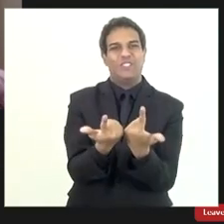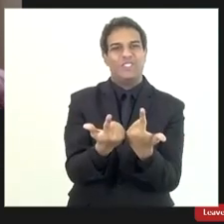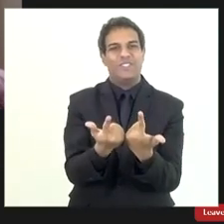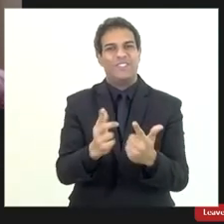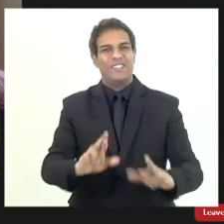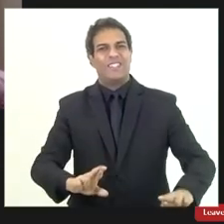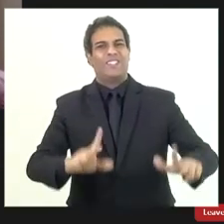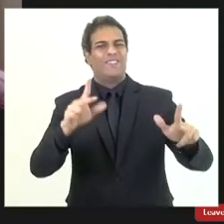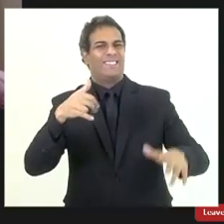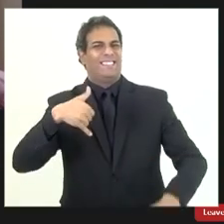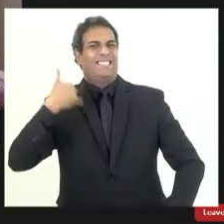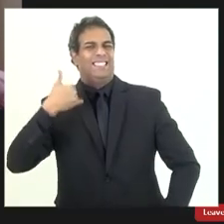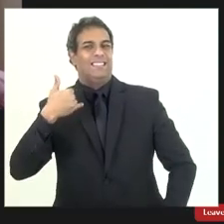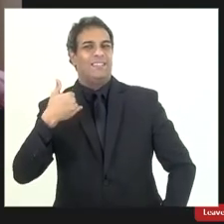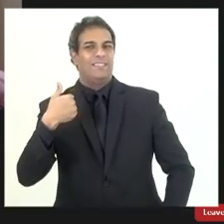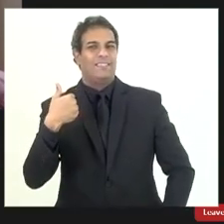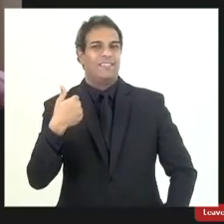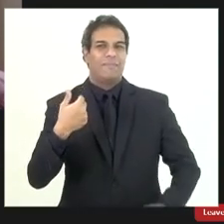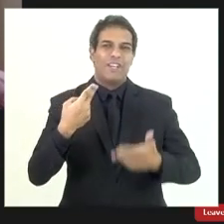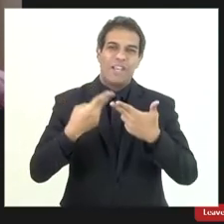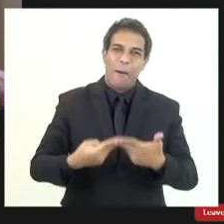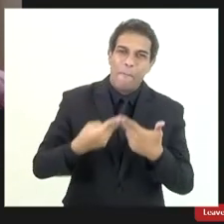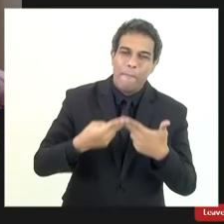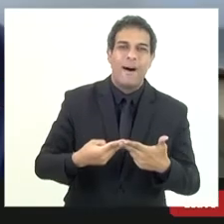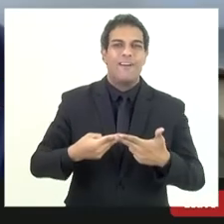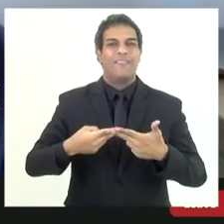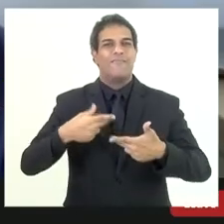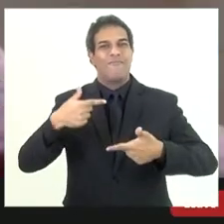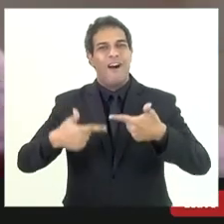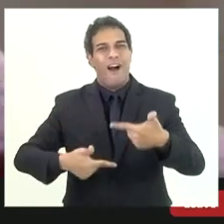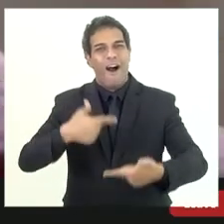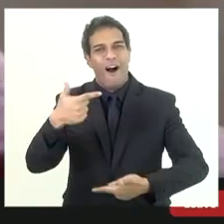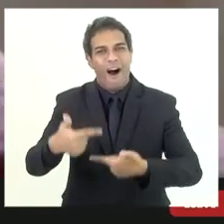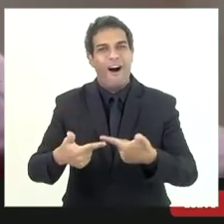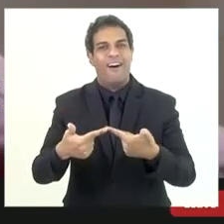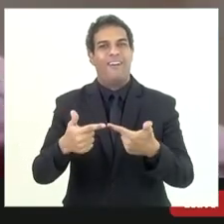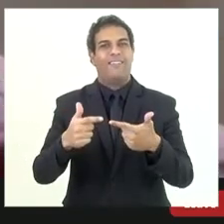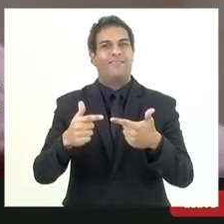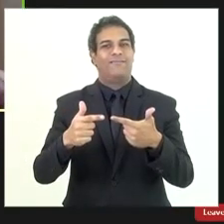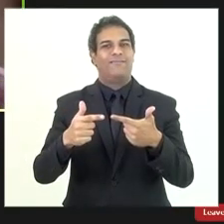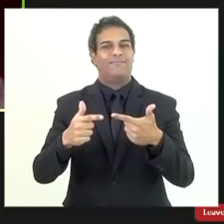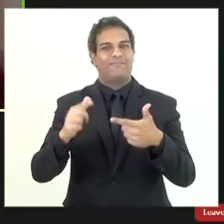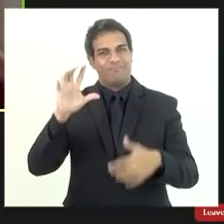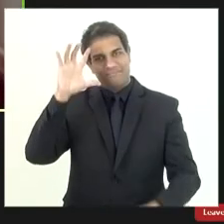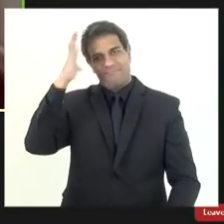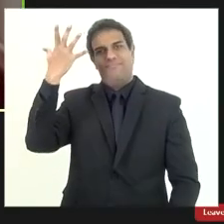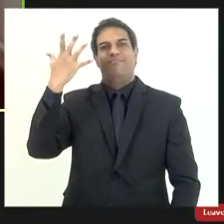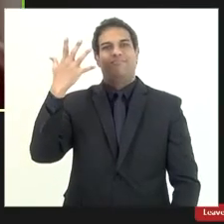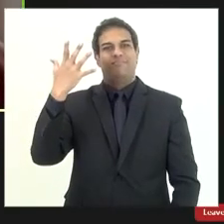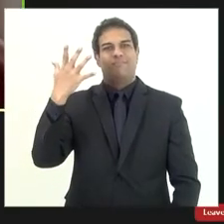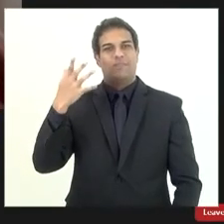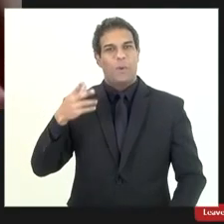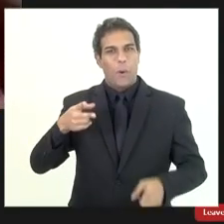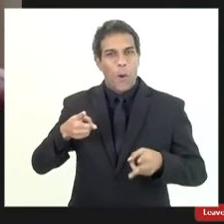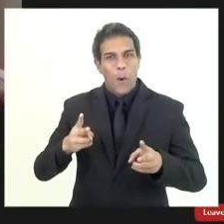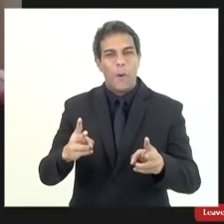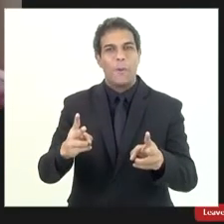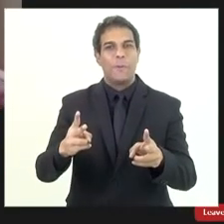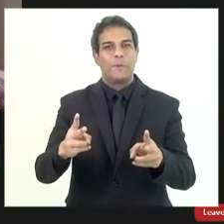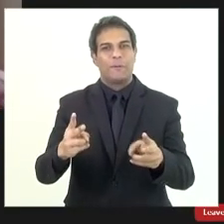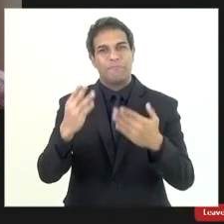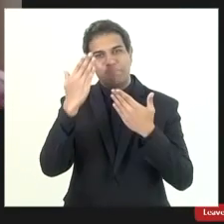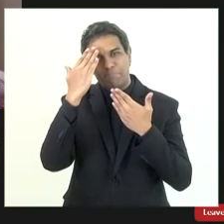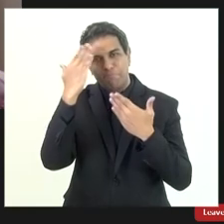mas a gente tem paciência e persistência para continuar tem paciência e persistência para continuar então